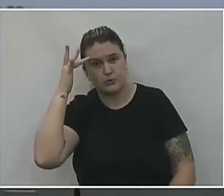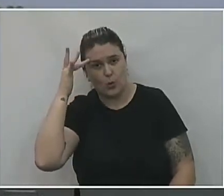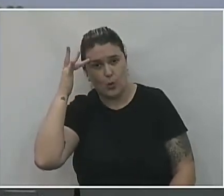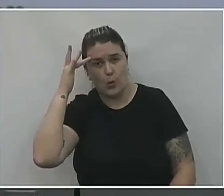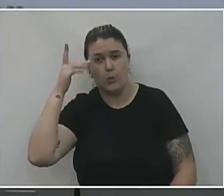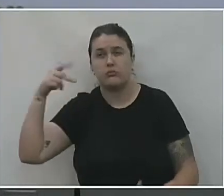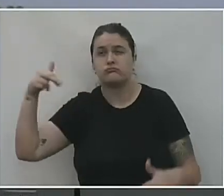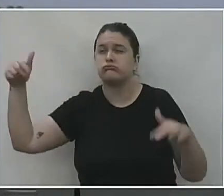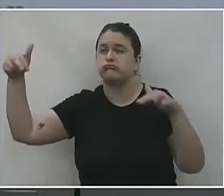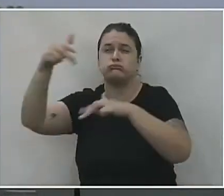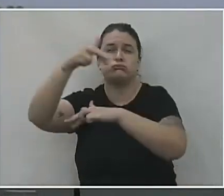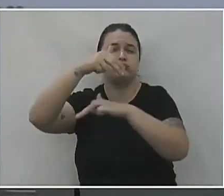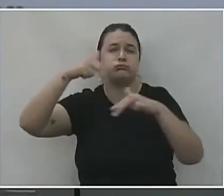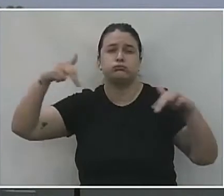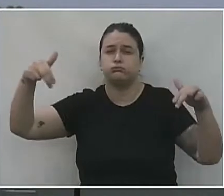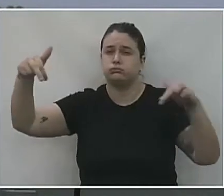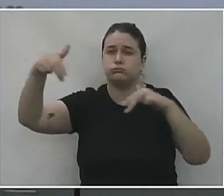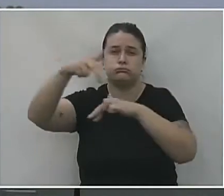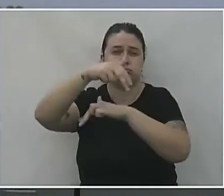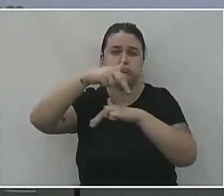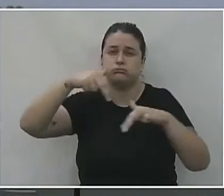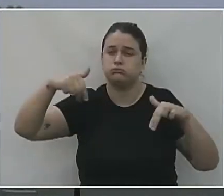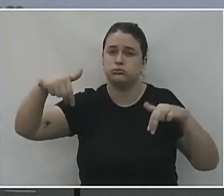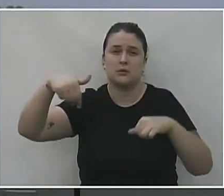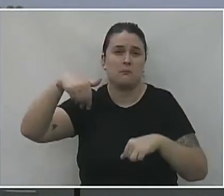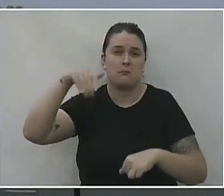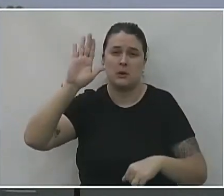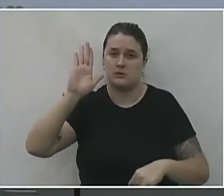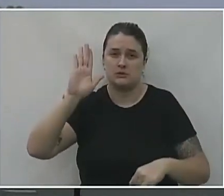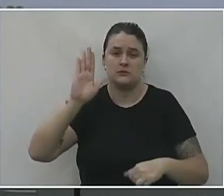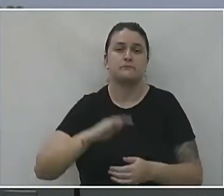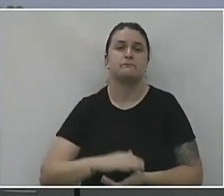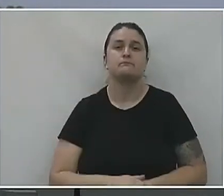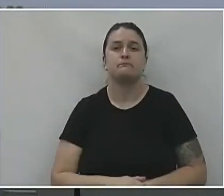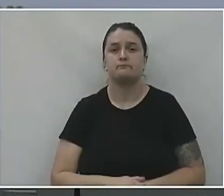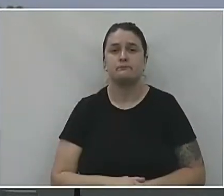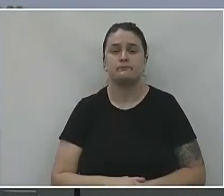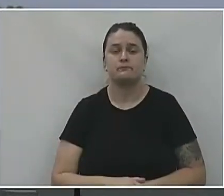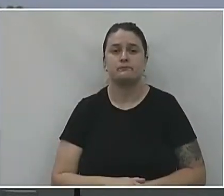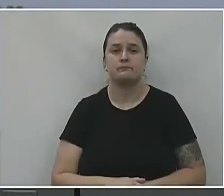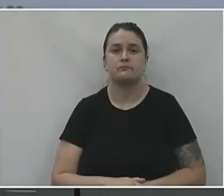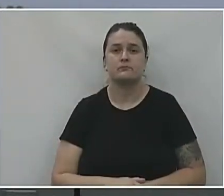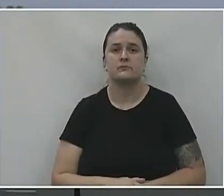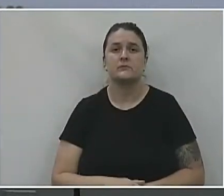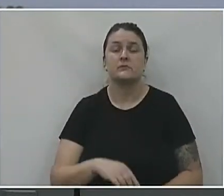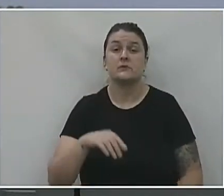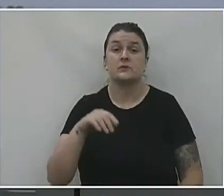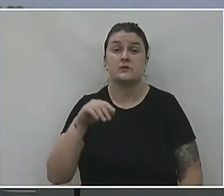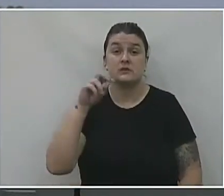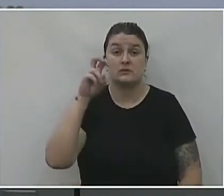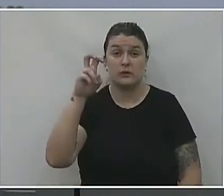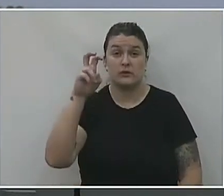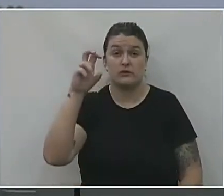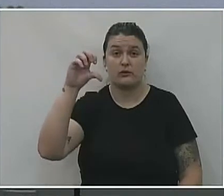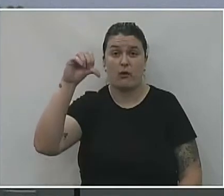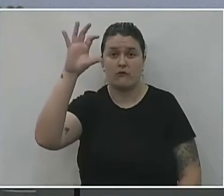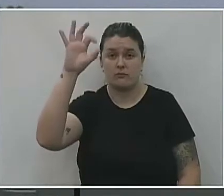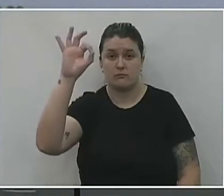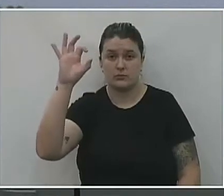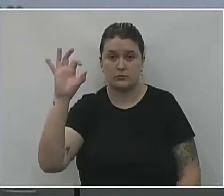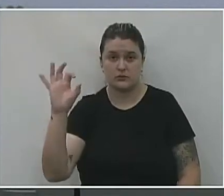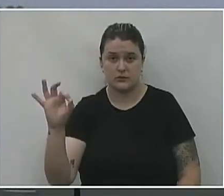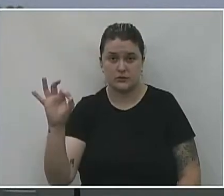circulam mais na nossa região. Totalizando aqui 59%, né?